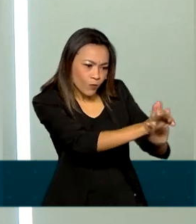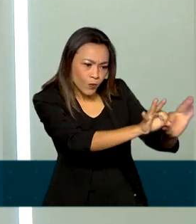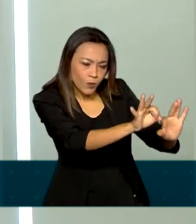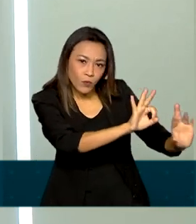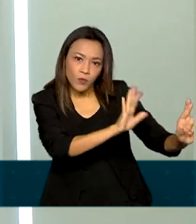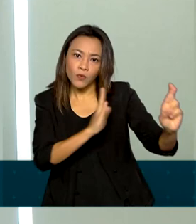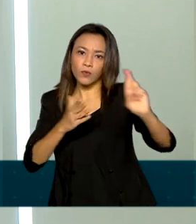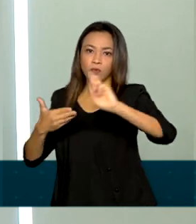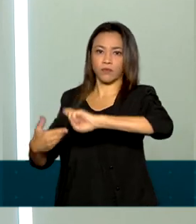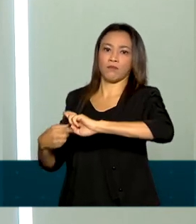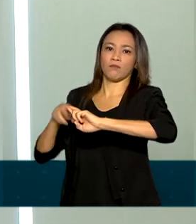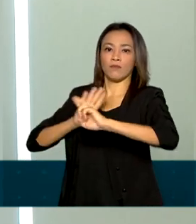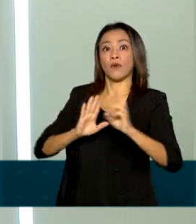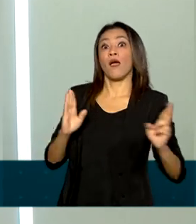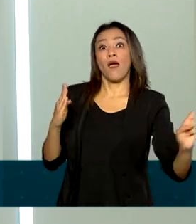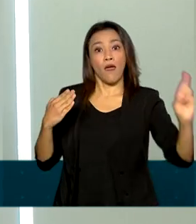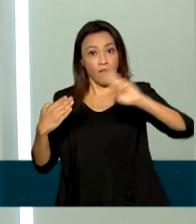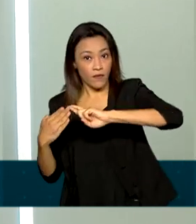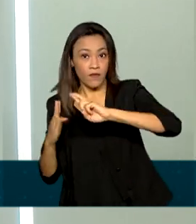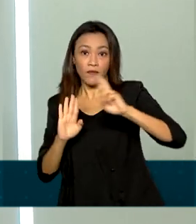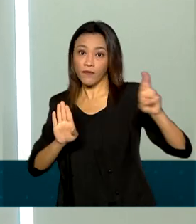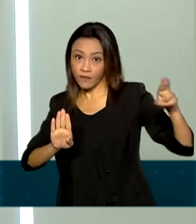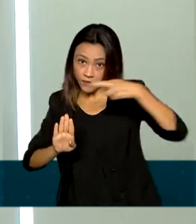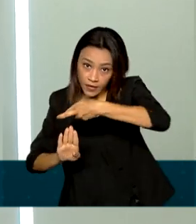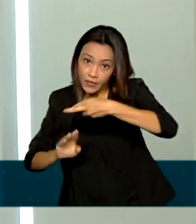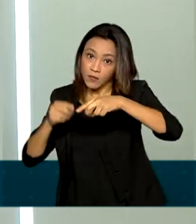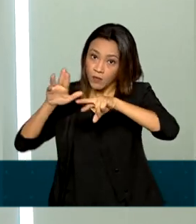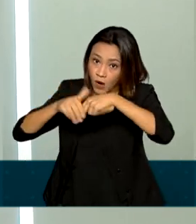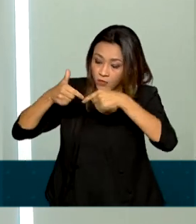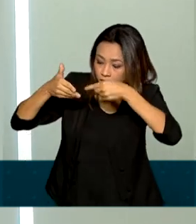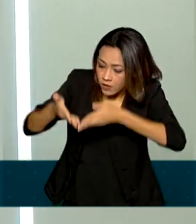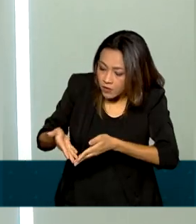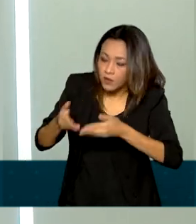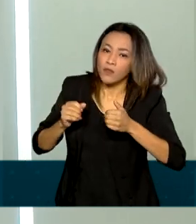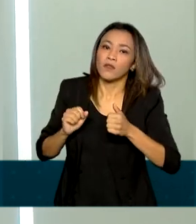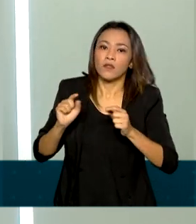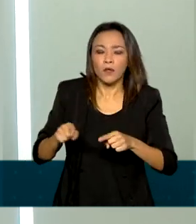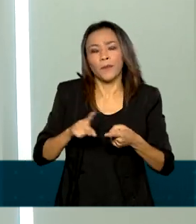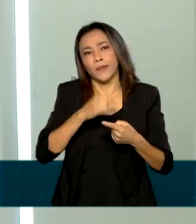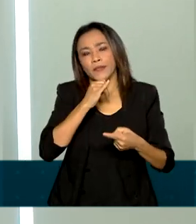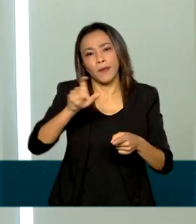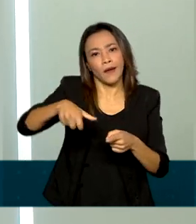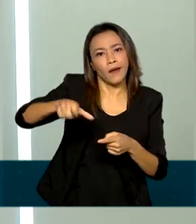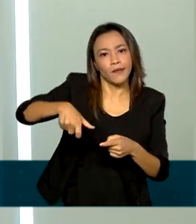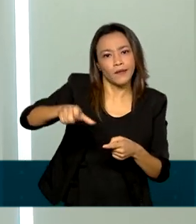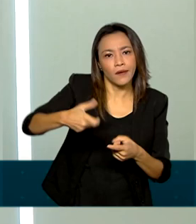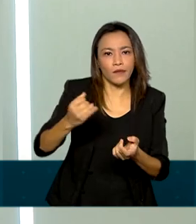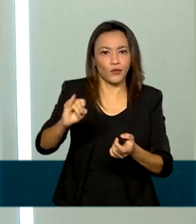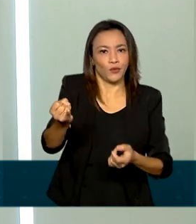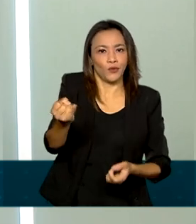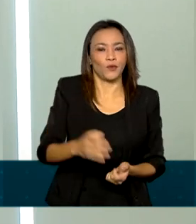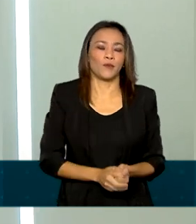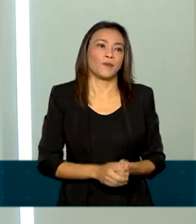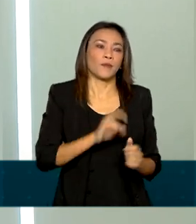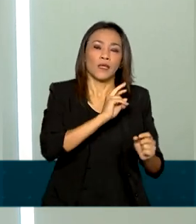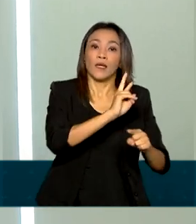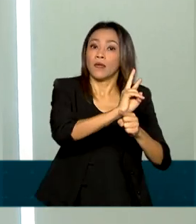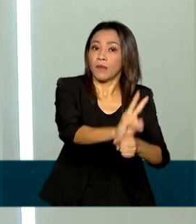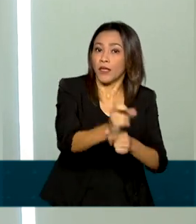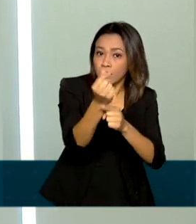em função também dessa taxa. Ou seja, podemos esperar aumento das taxas sobre cartão de crédito, financiamento pessoal,